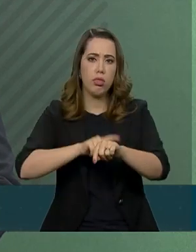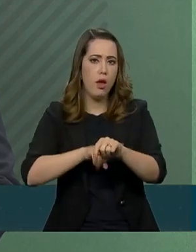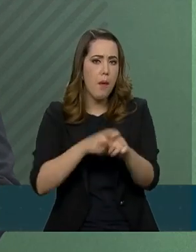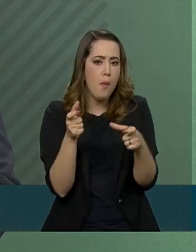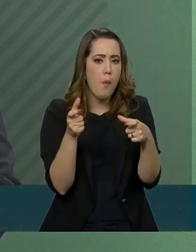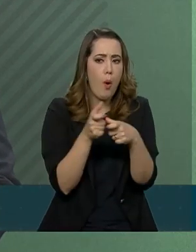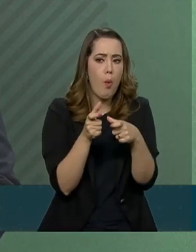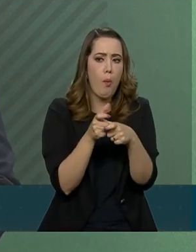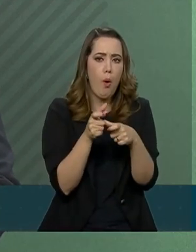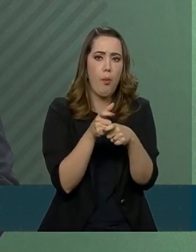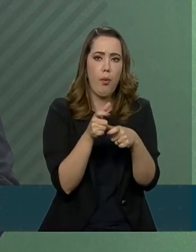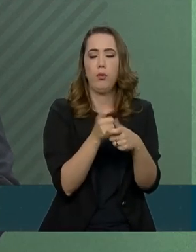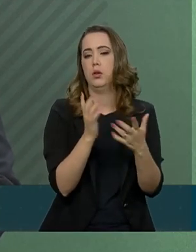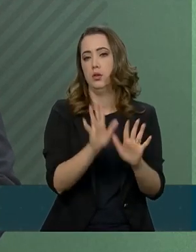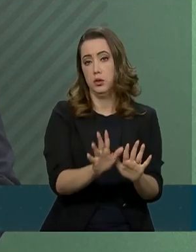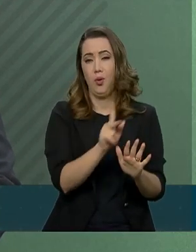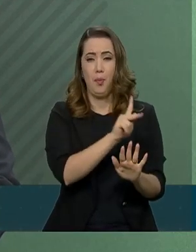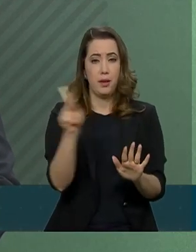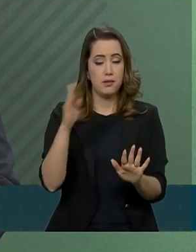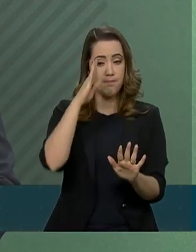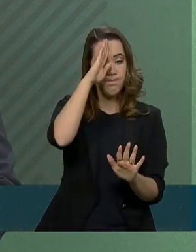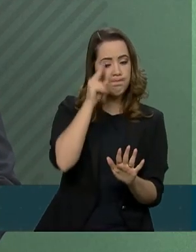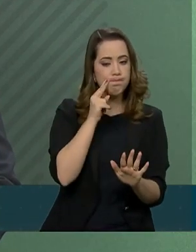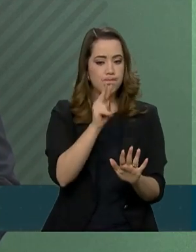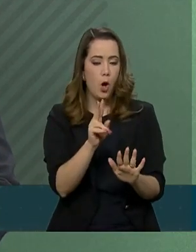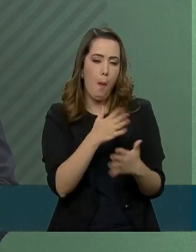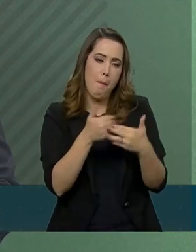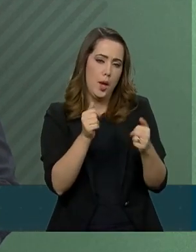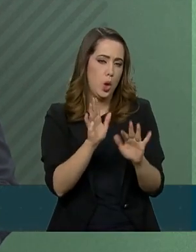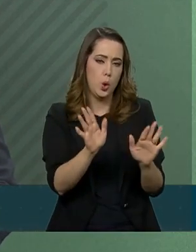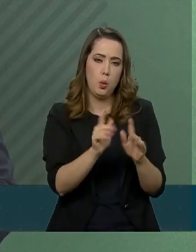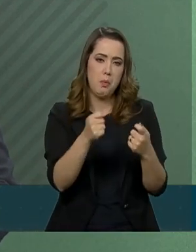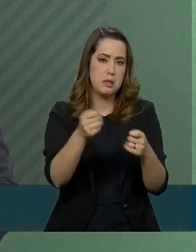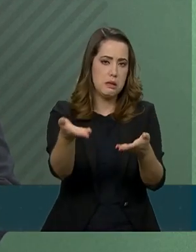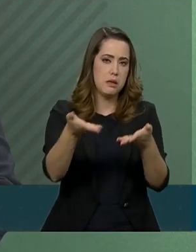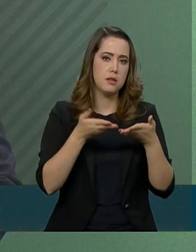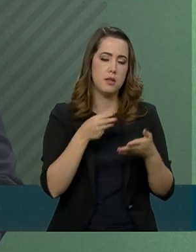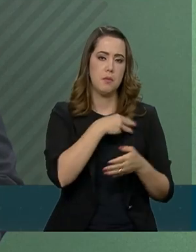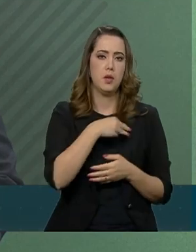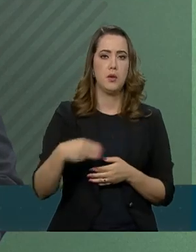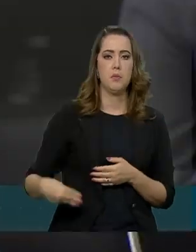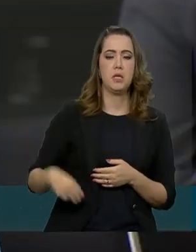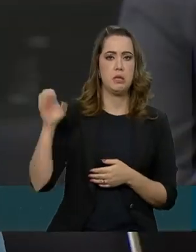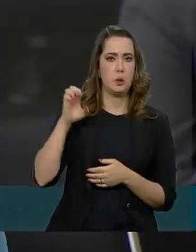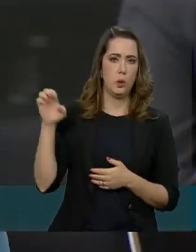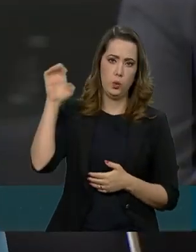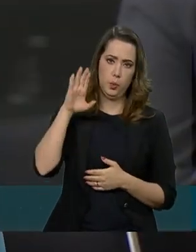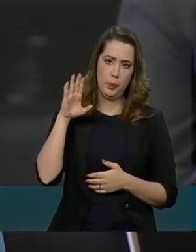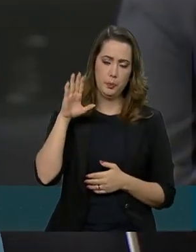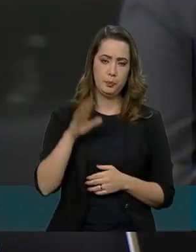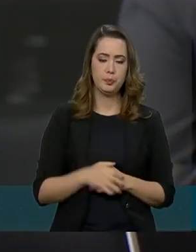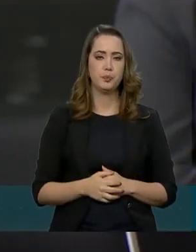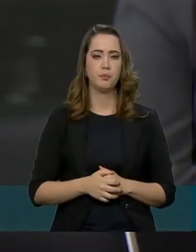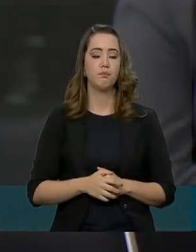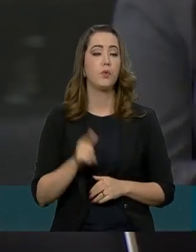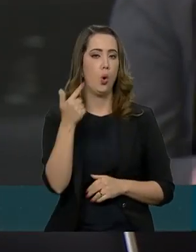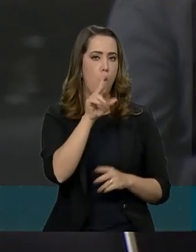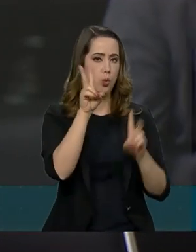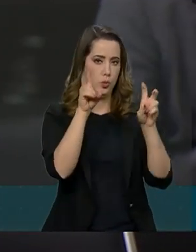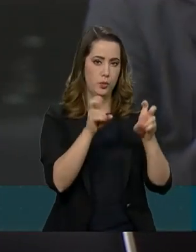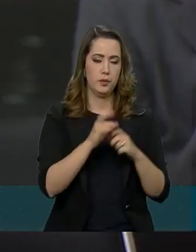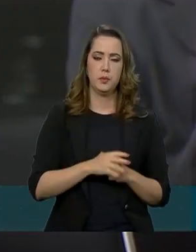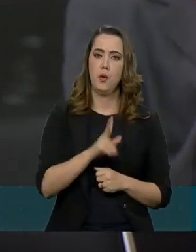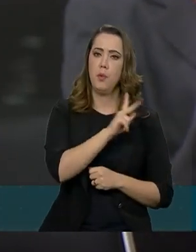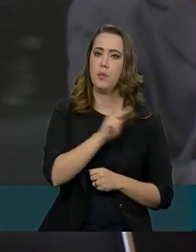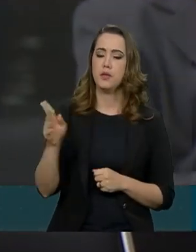tornou escasso. Então, o presidente decidiu não receber o ministro. Tá, porta-voz, eu tenho outro tema. O presidente tem afirmado